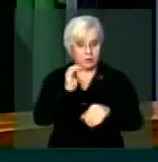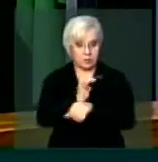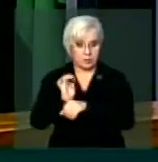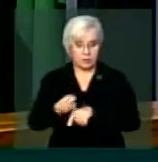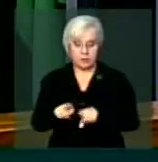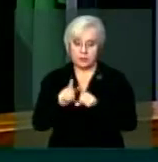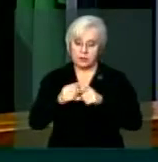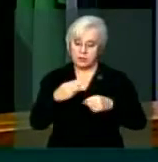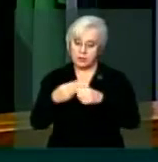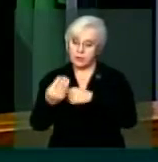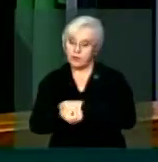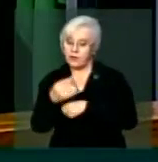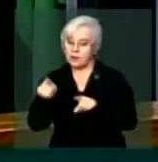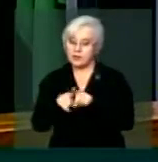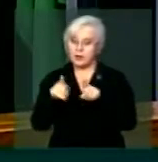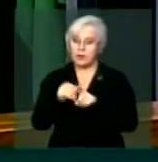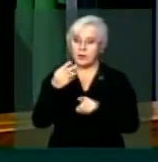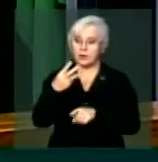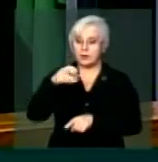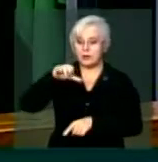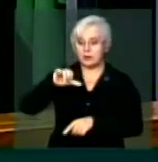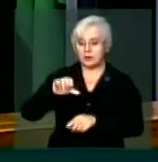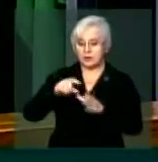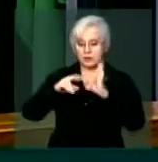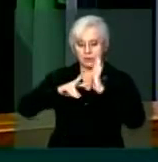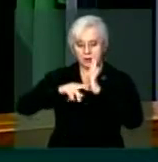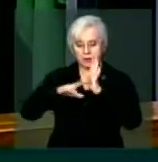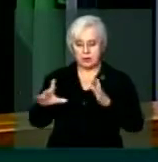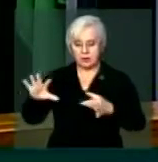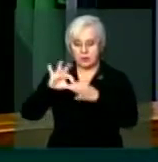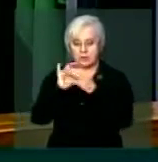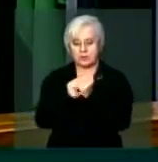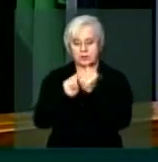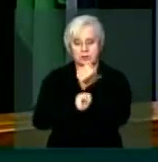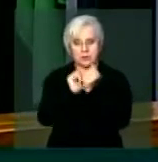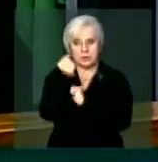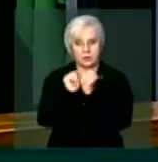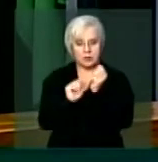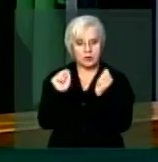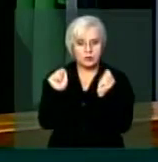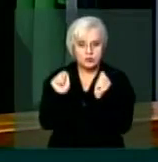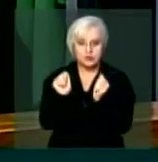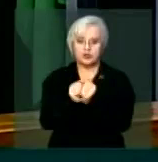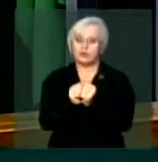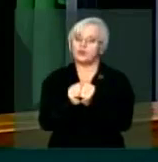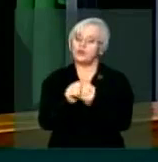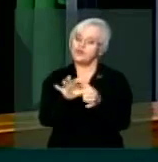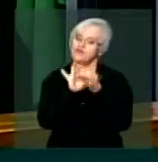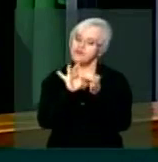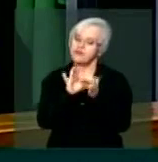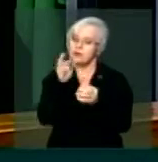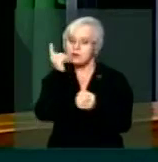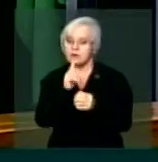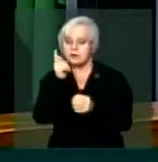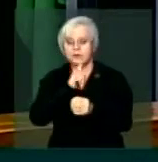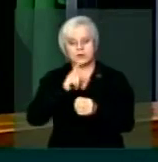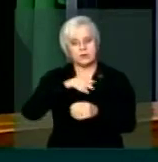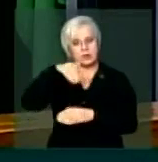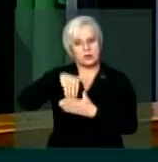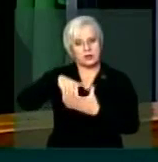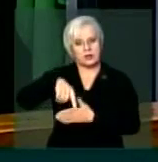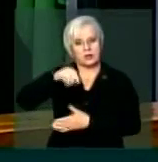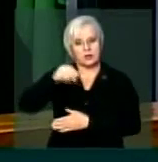como também congregou os 39 sindicatos filiados à área industrial, a fim de que nós possamos ter a eleição de seus